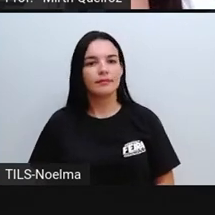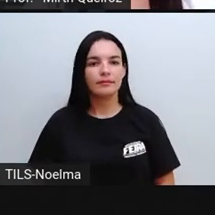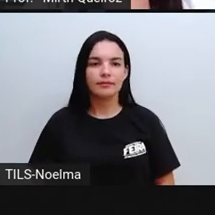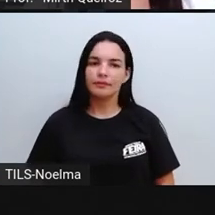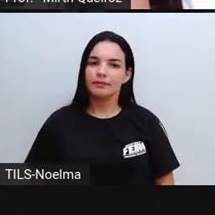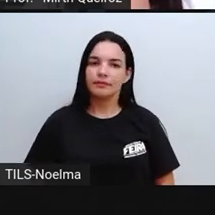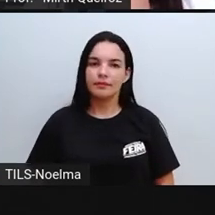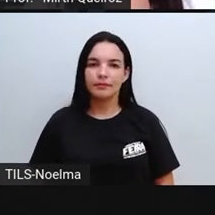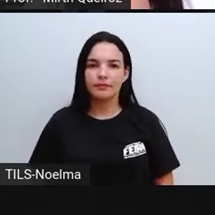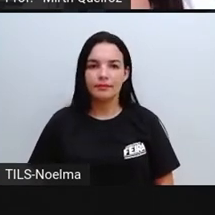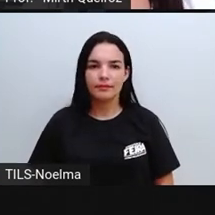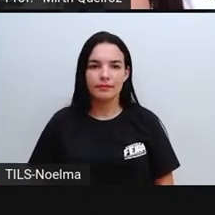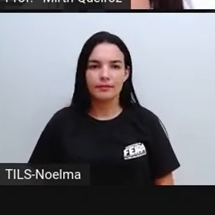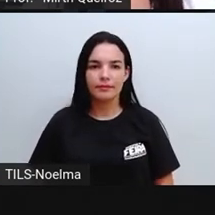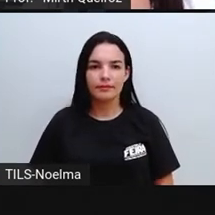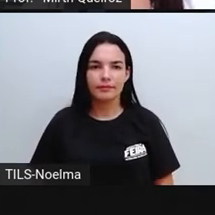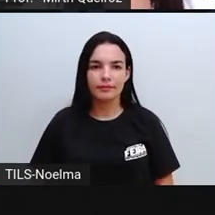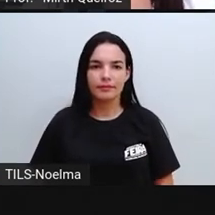E aí, pessoal?